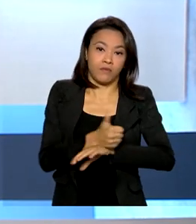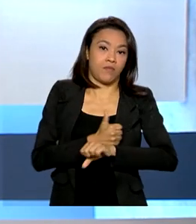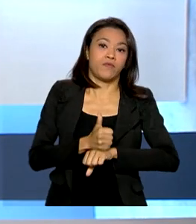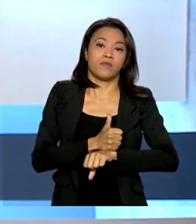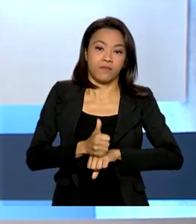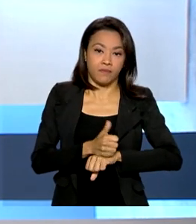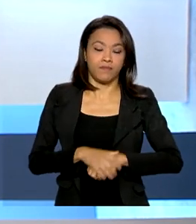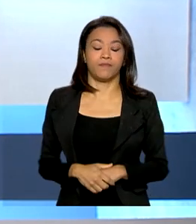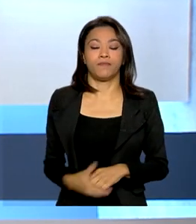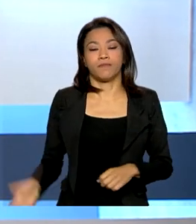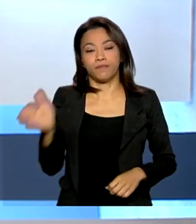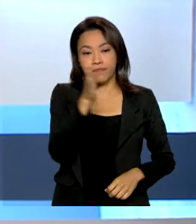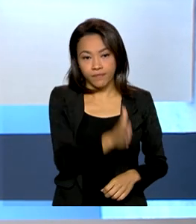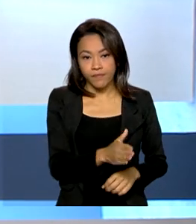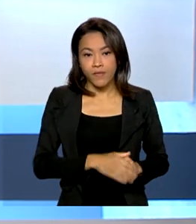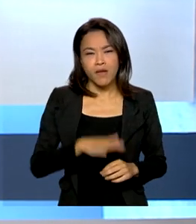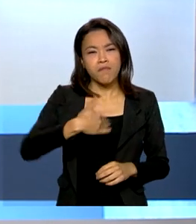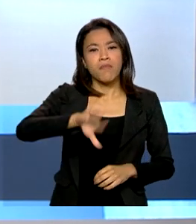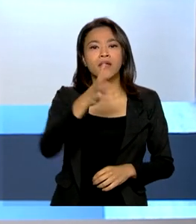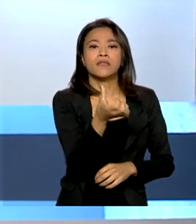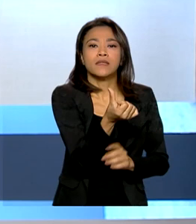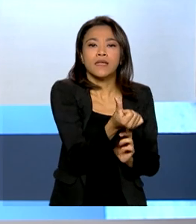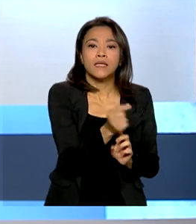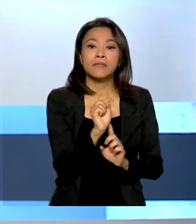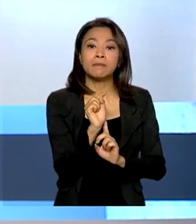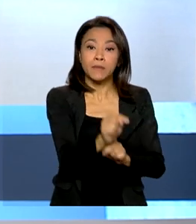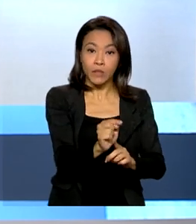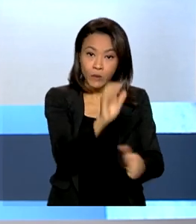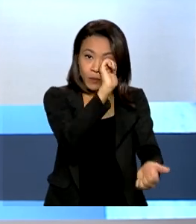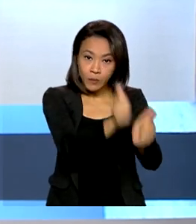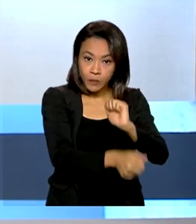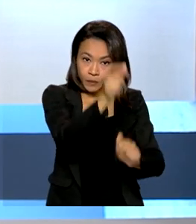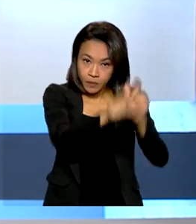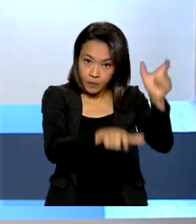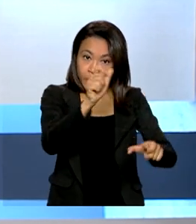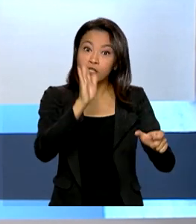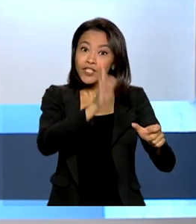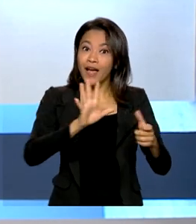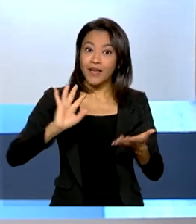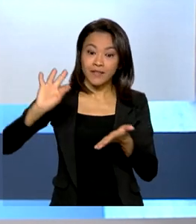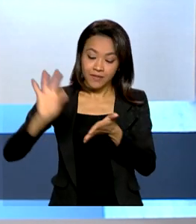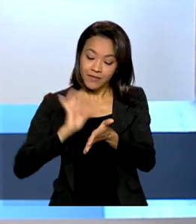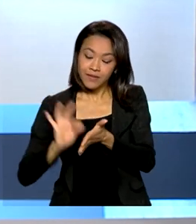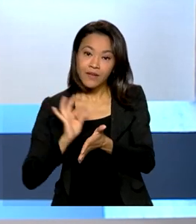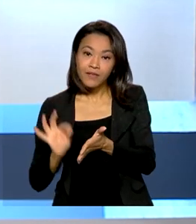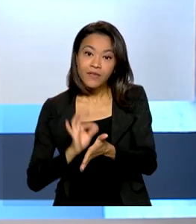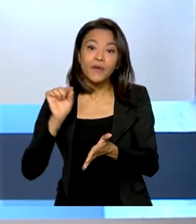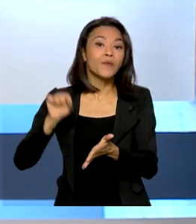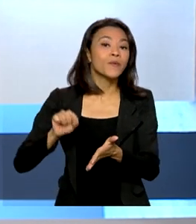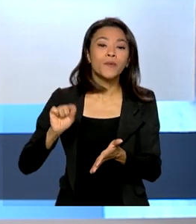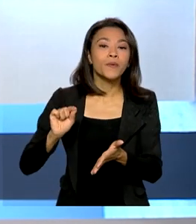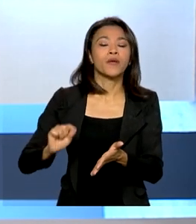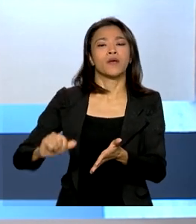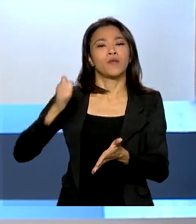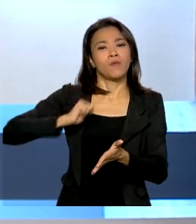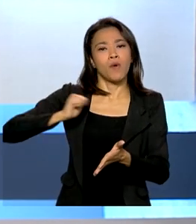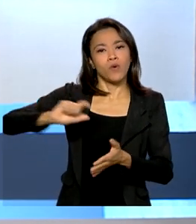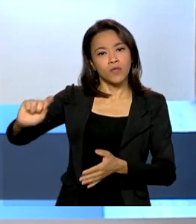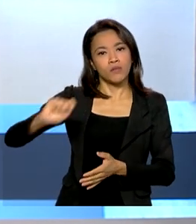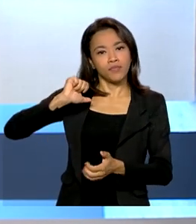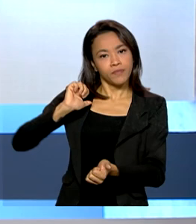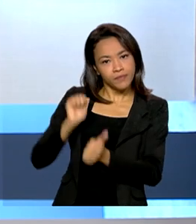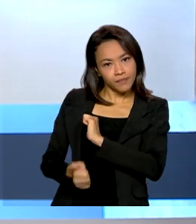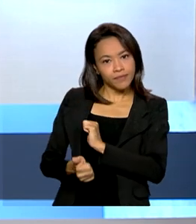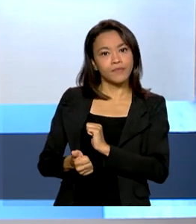Mais de 6 mil atletas se inscreveram no edital deste ano do Bolsa Atleta do Ministério da Cidadania. A